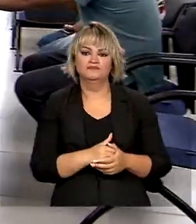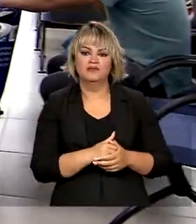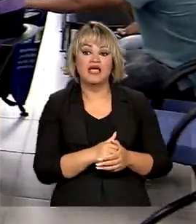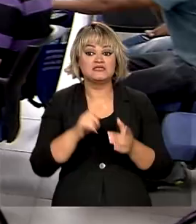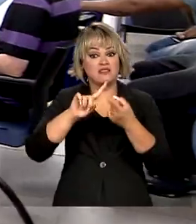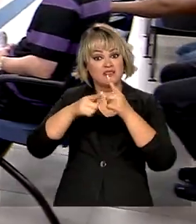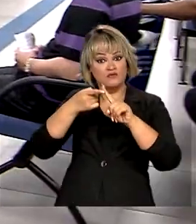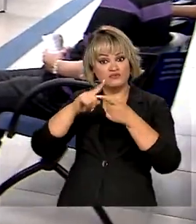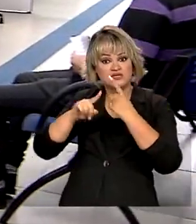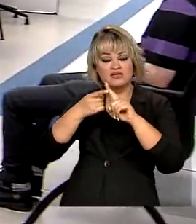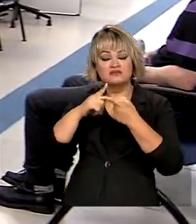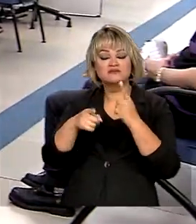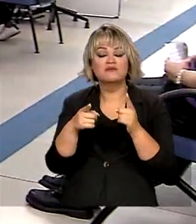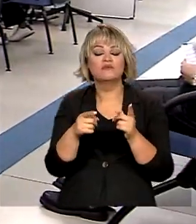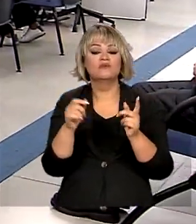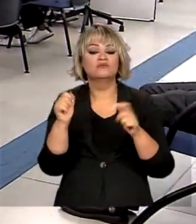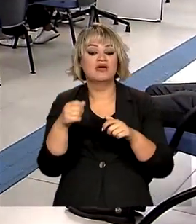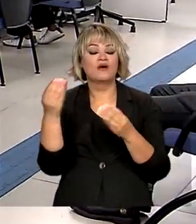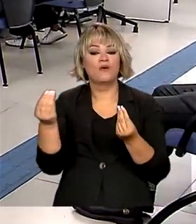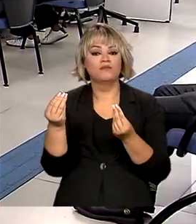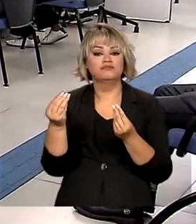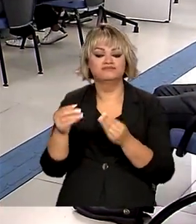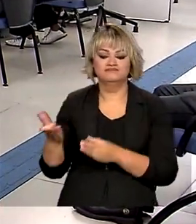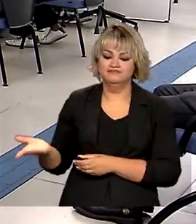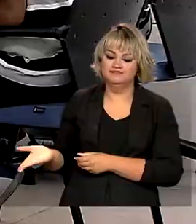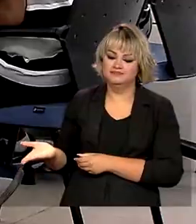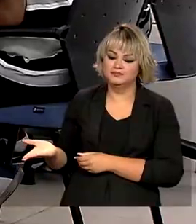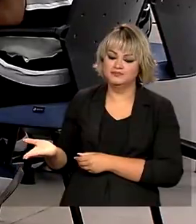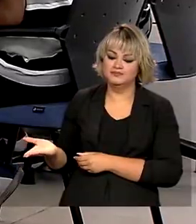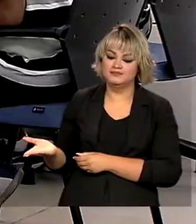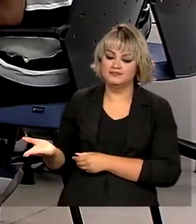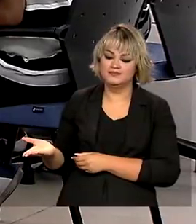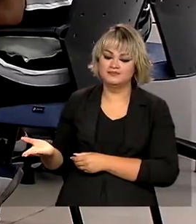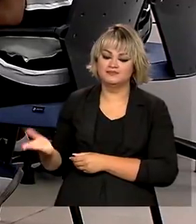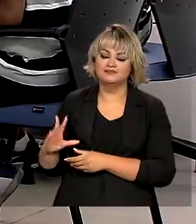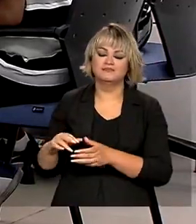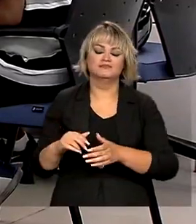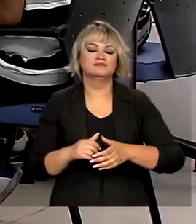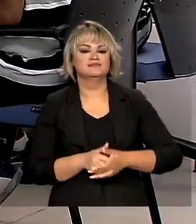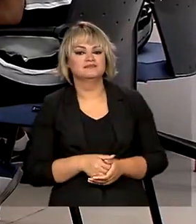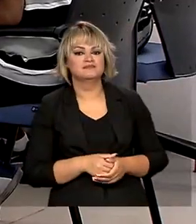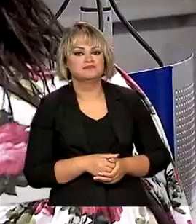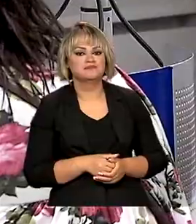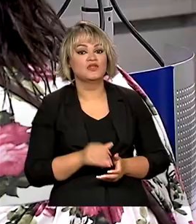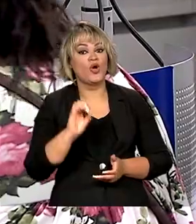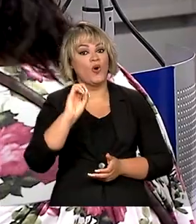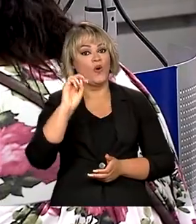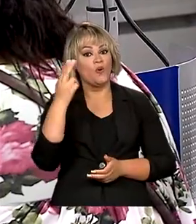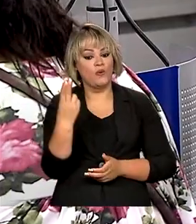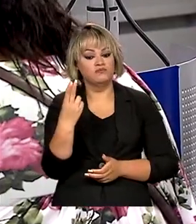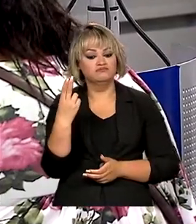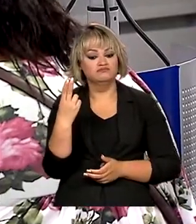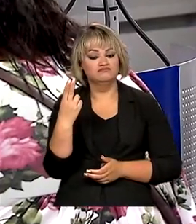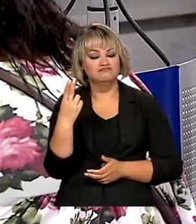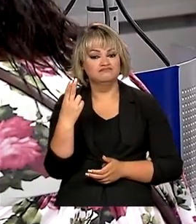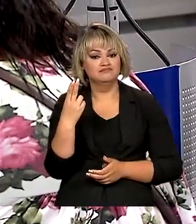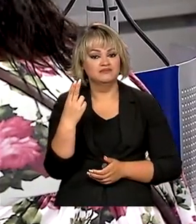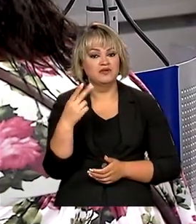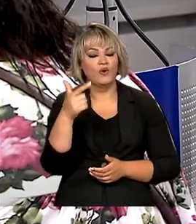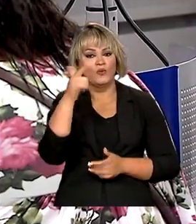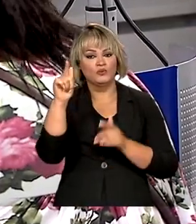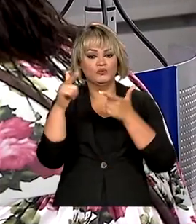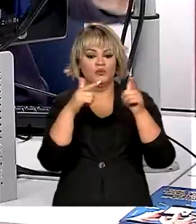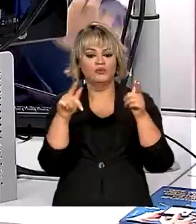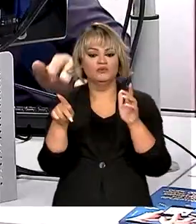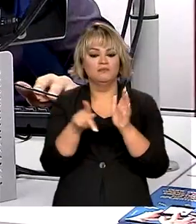negociações do Mutirão serão realizadas por meio da plataforma consumidor.gov.br ou dos canais diretos das